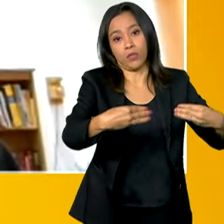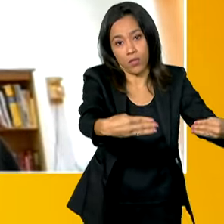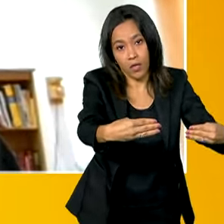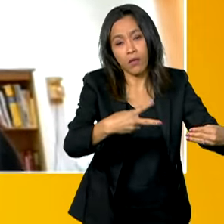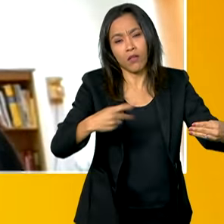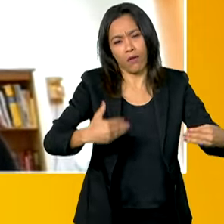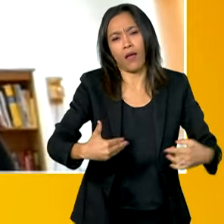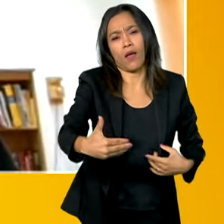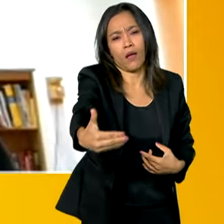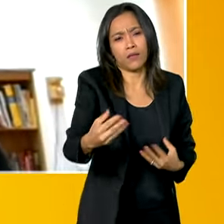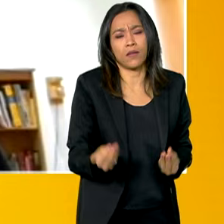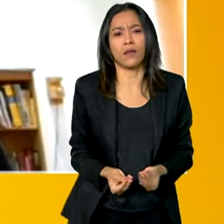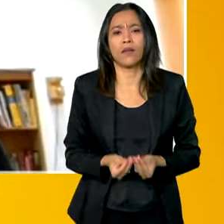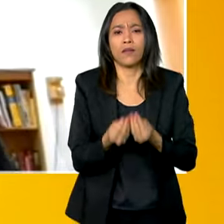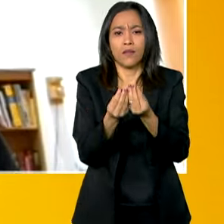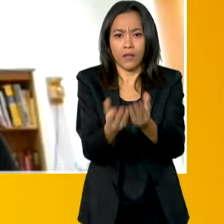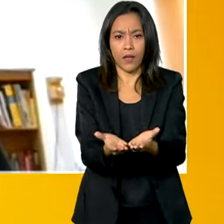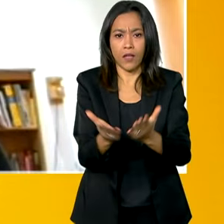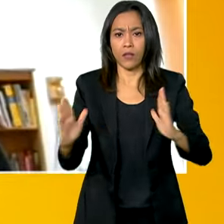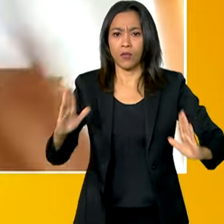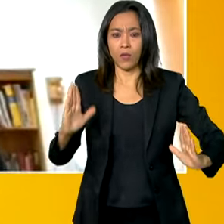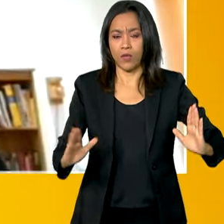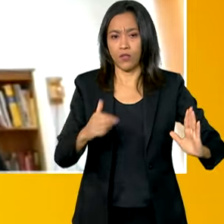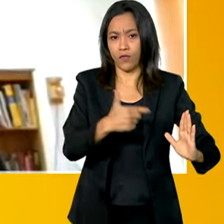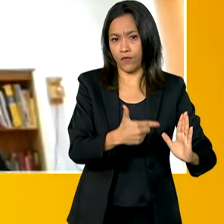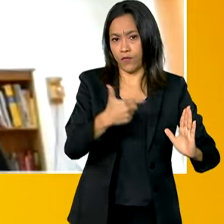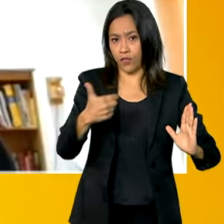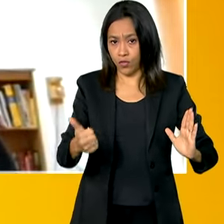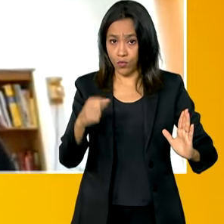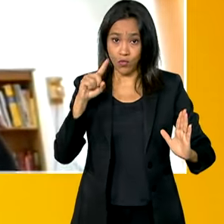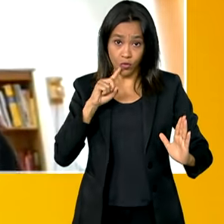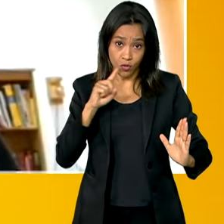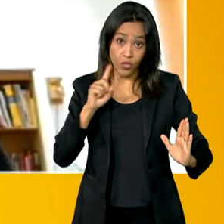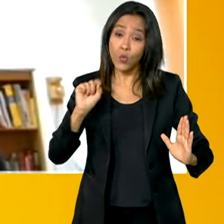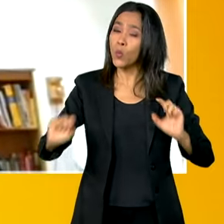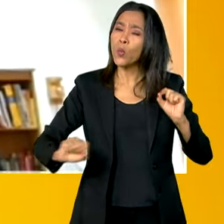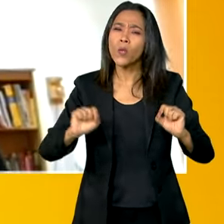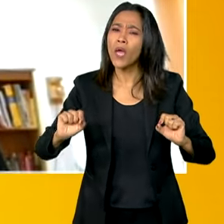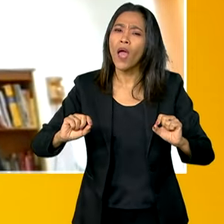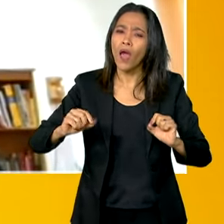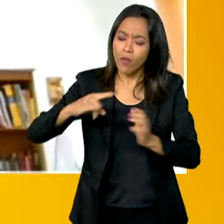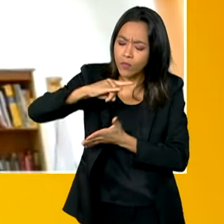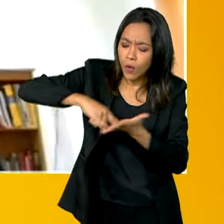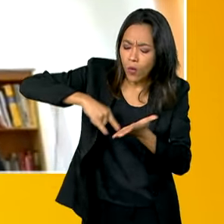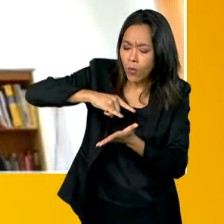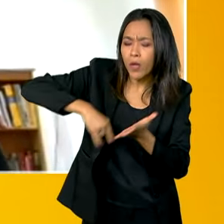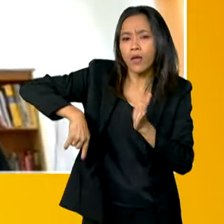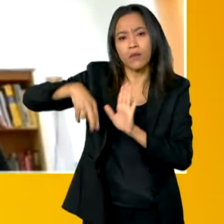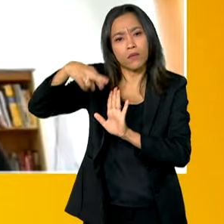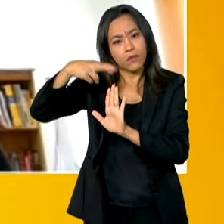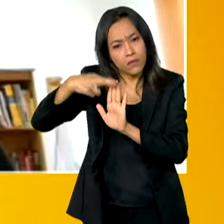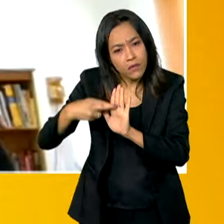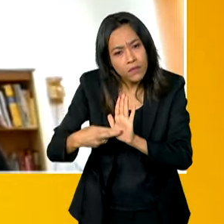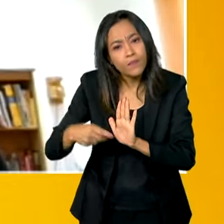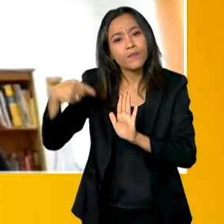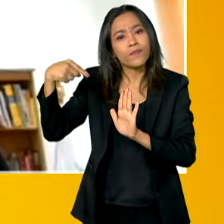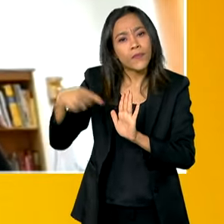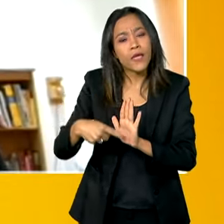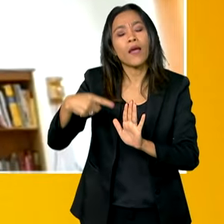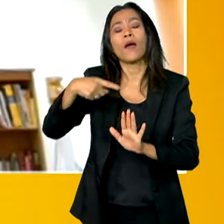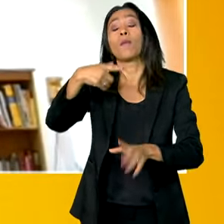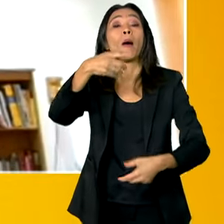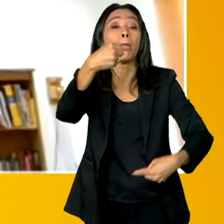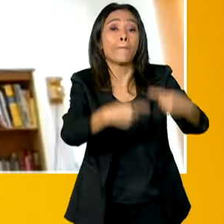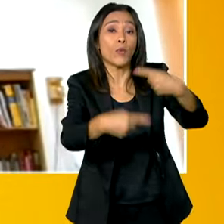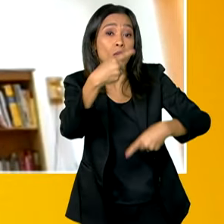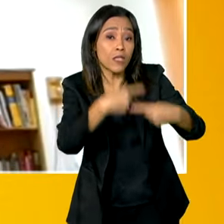entregues ainda nos 21 dias, que é a regulamentação de uma política reparatória, que prevê um auxílio